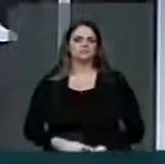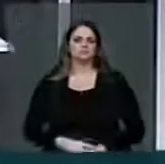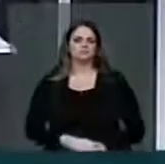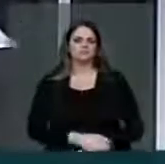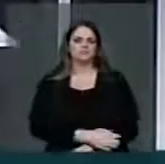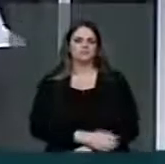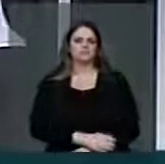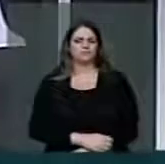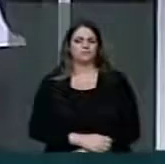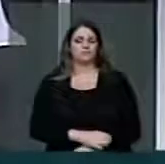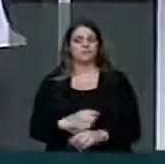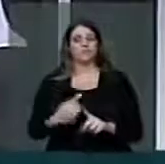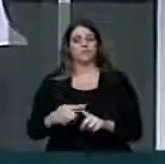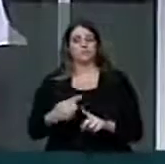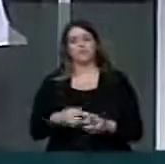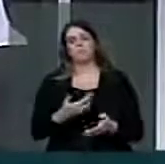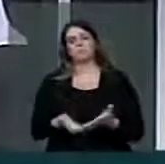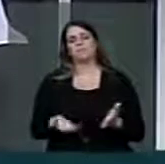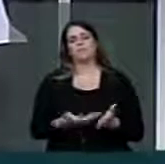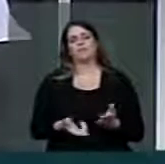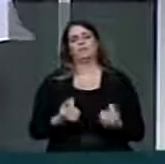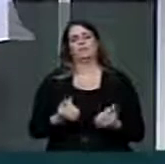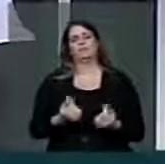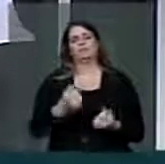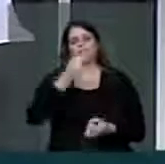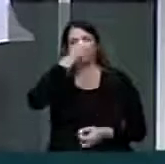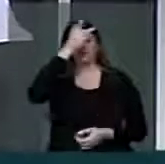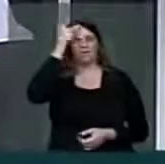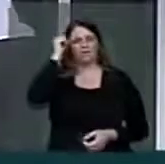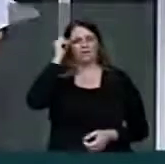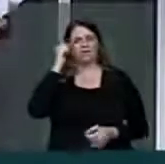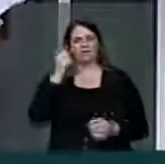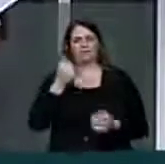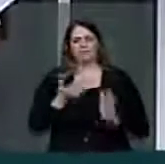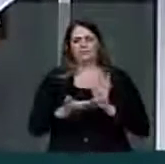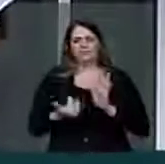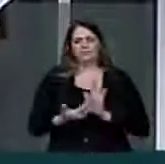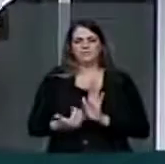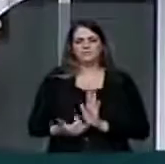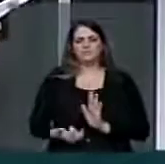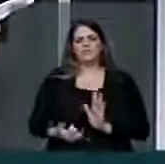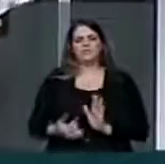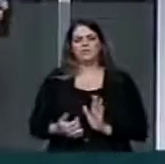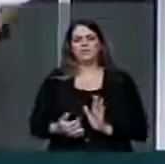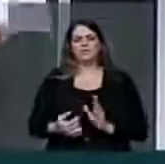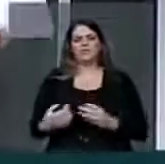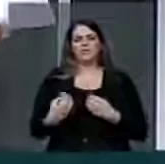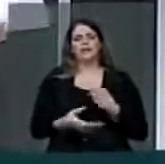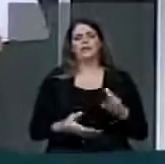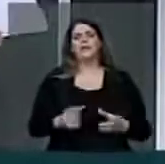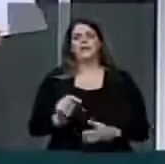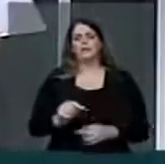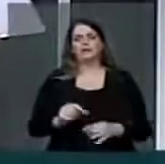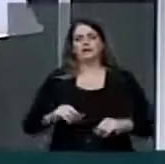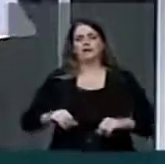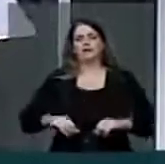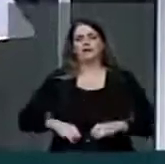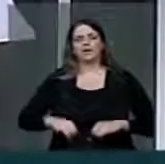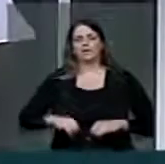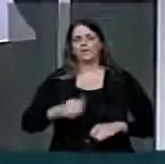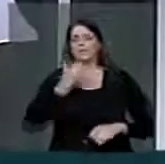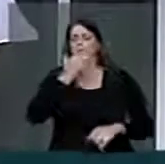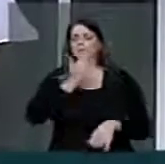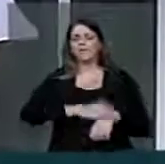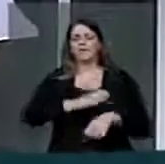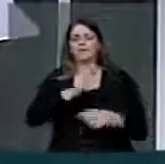Além de tirarem dinheiro das prefeituras, além disso, deram atribuições às prefeituras, como transporte escolar,